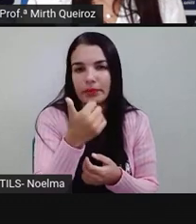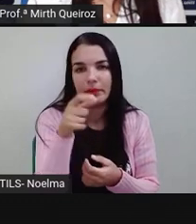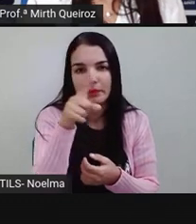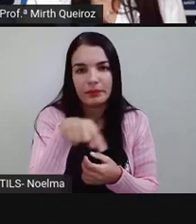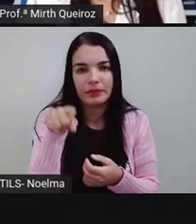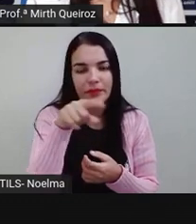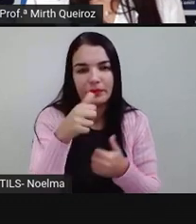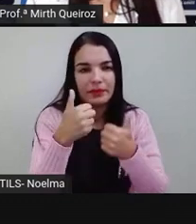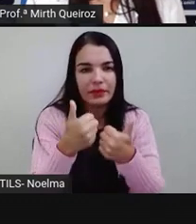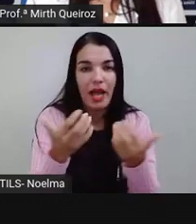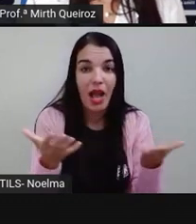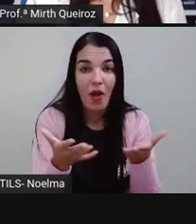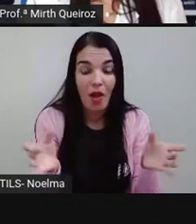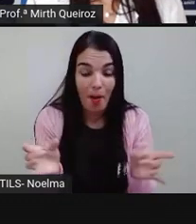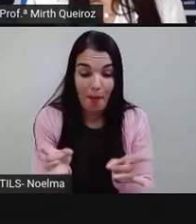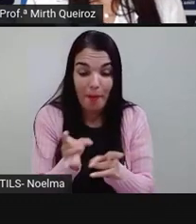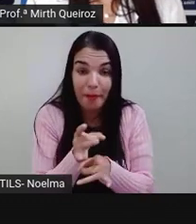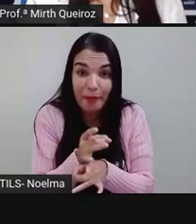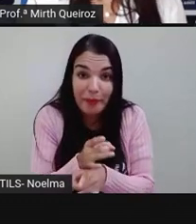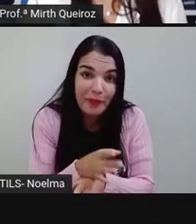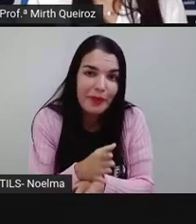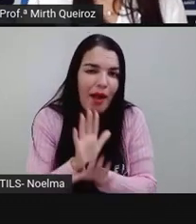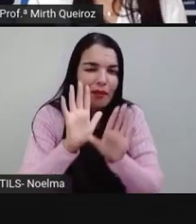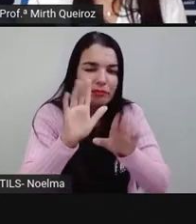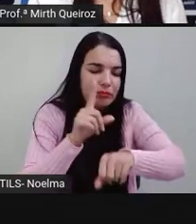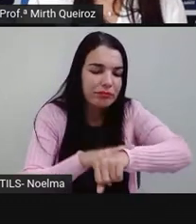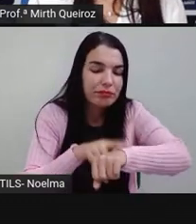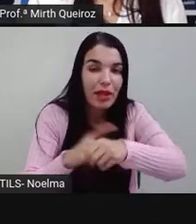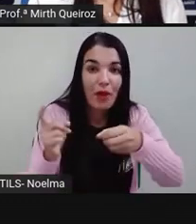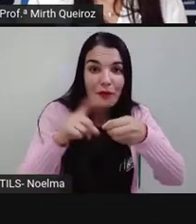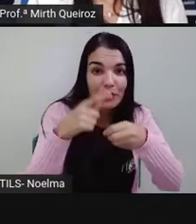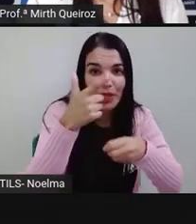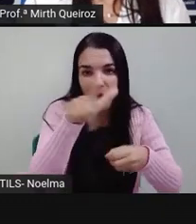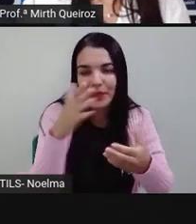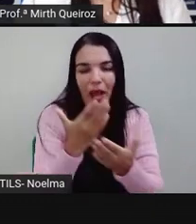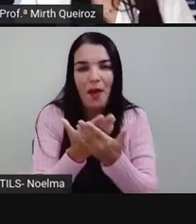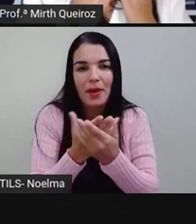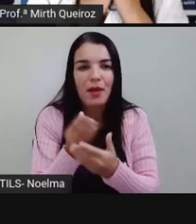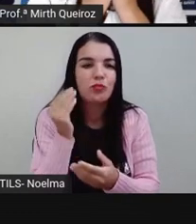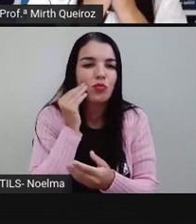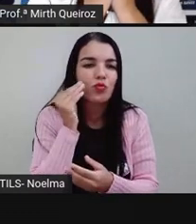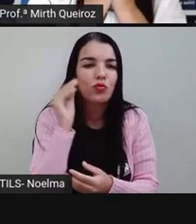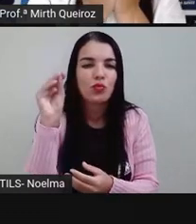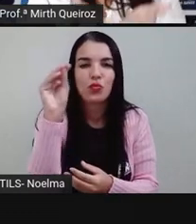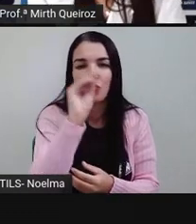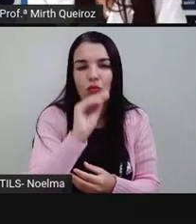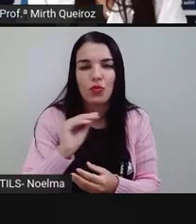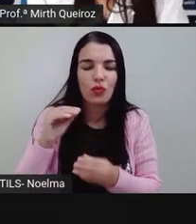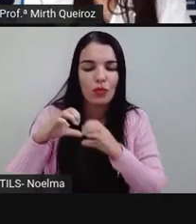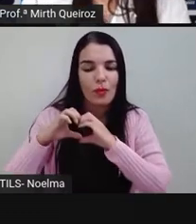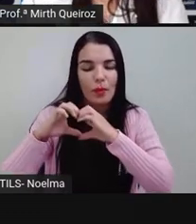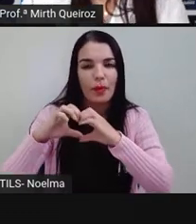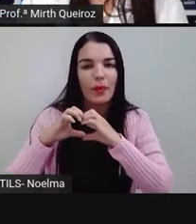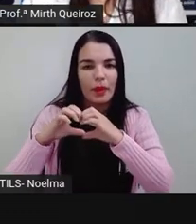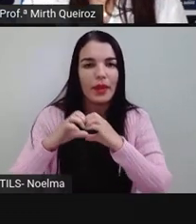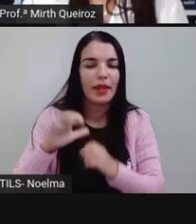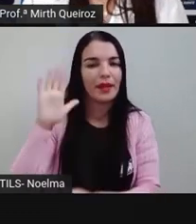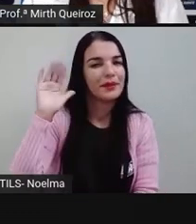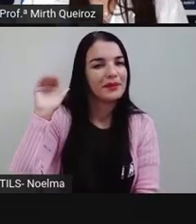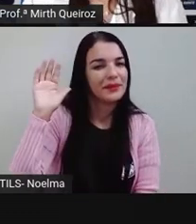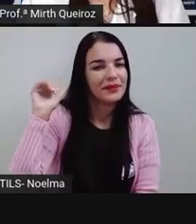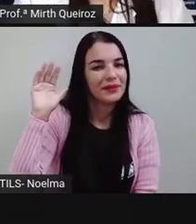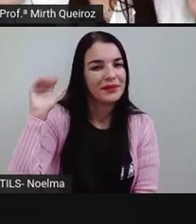de vocês. A gente vai ficando por aqui, mas daqui a pouquinho a gente volta com mais uma aula. Beijinho no coração de cada um de vocês